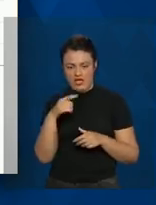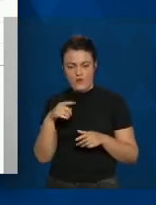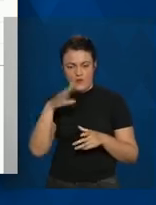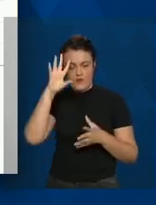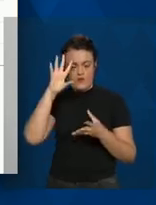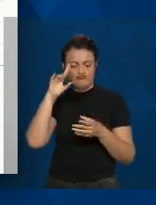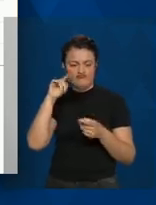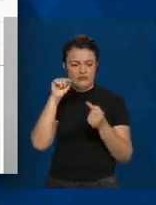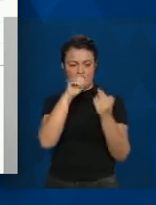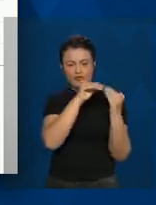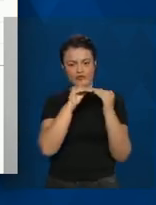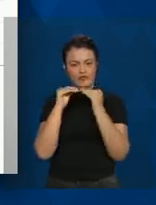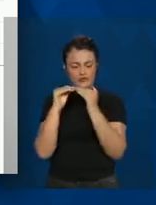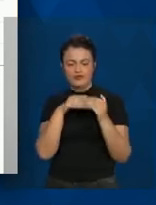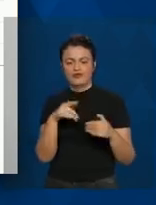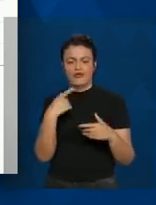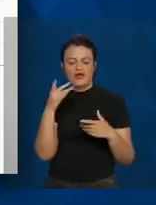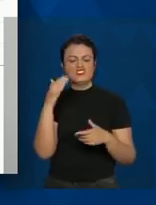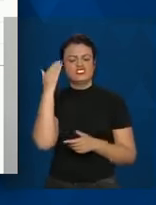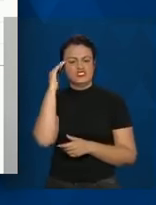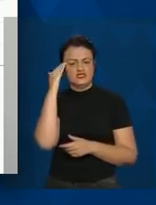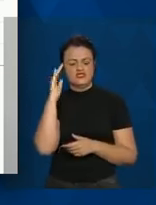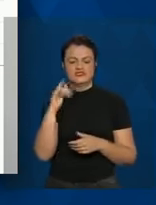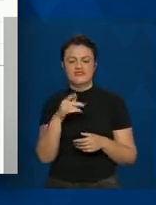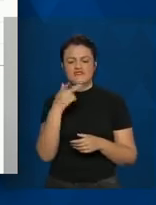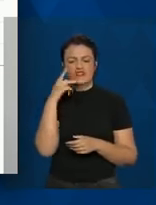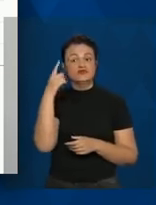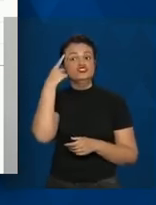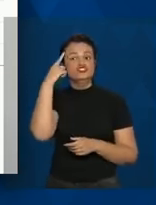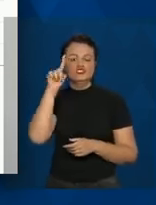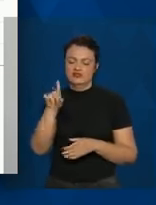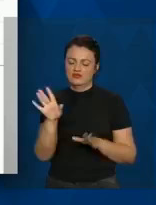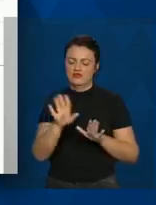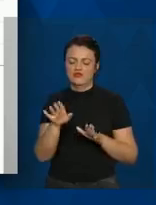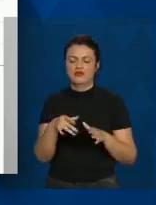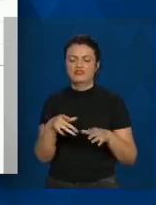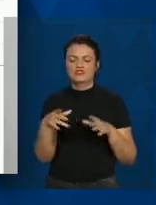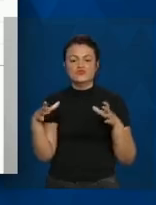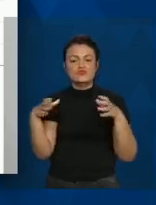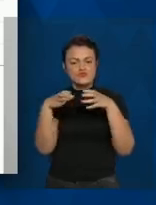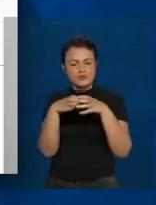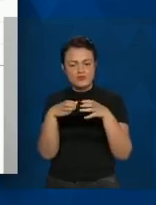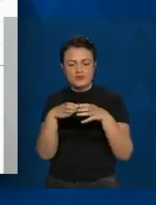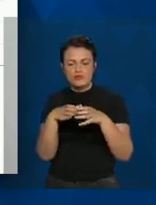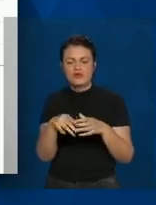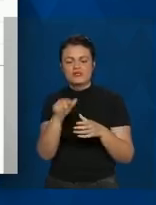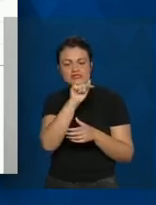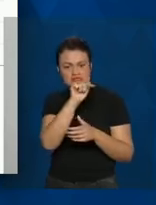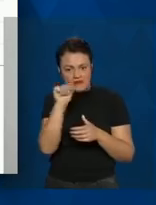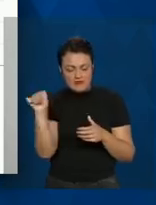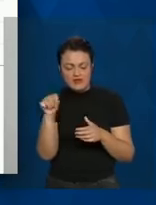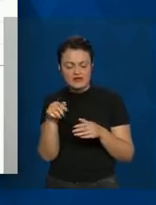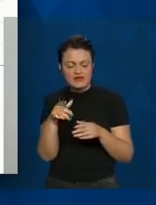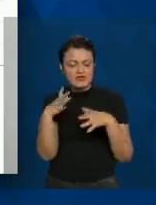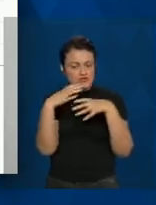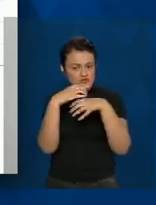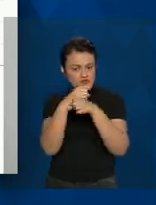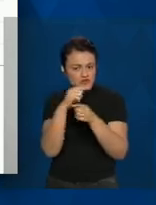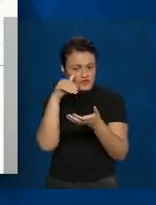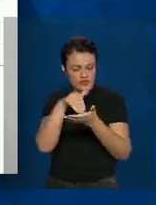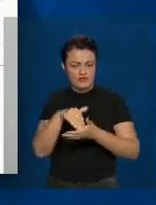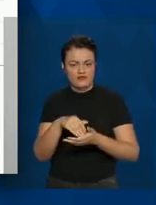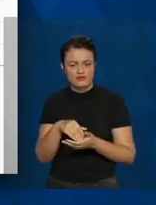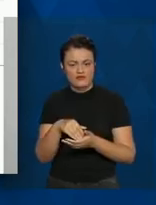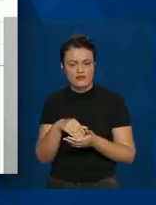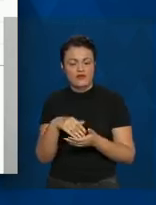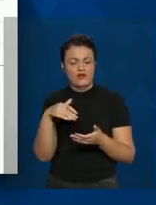internacional, é mais fácil de a gente compreender do que por dia. Então, gente observa ali, por semana epidemiológica, que até o